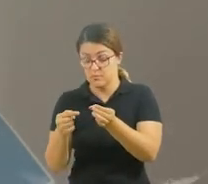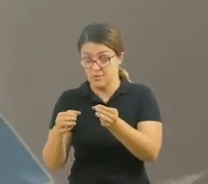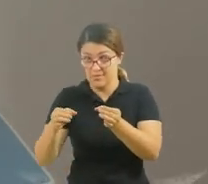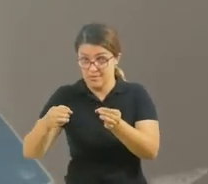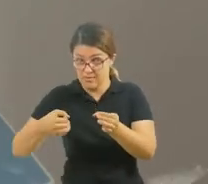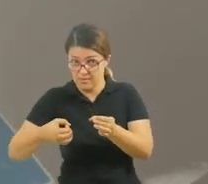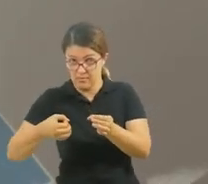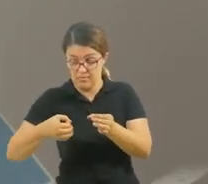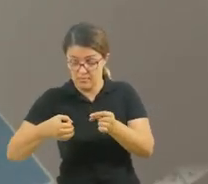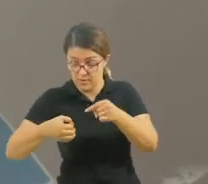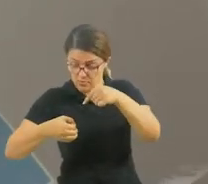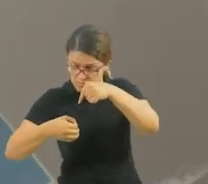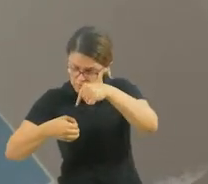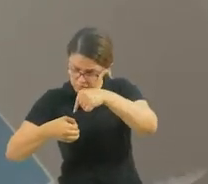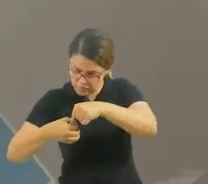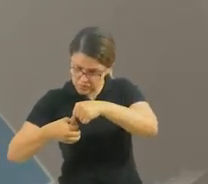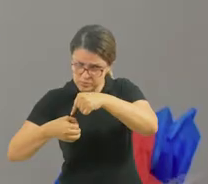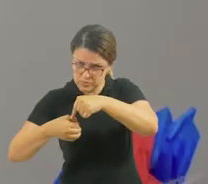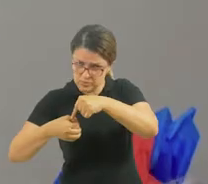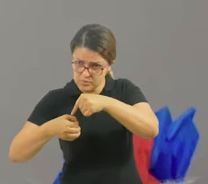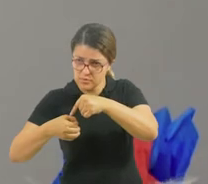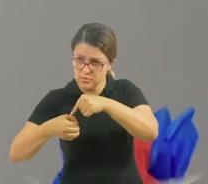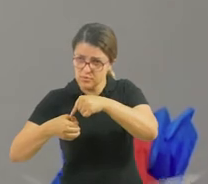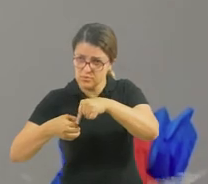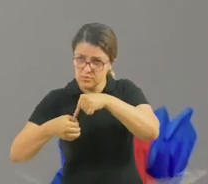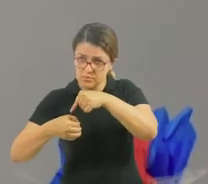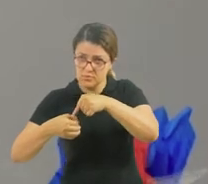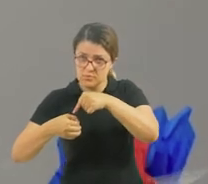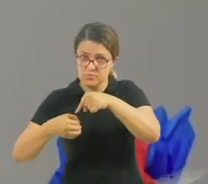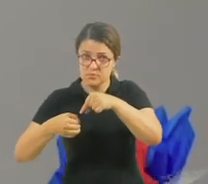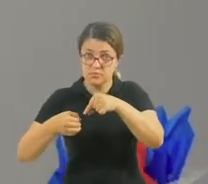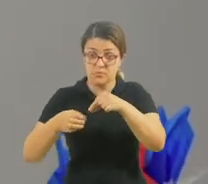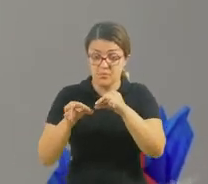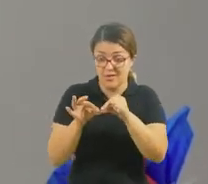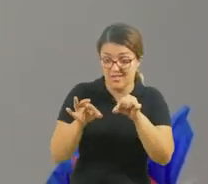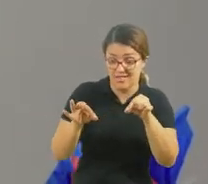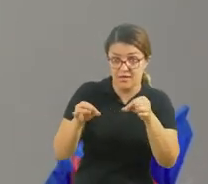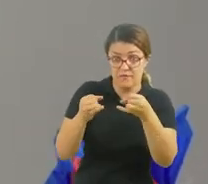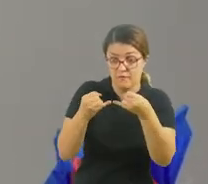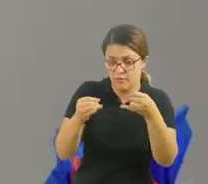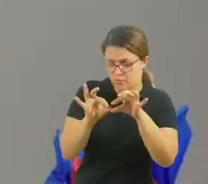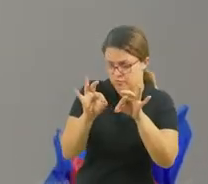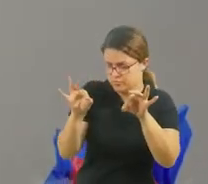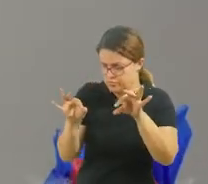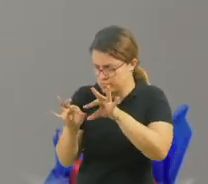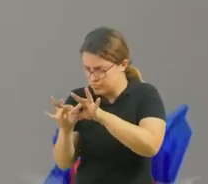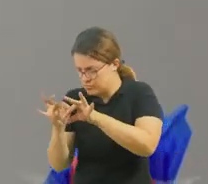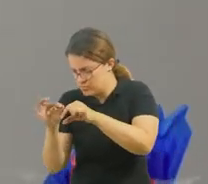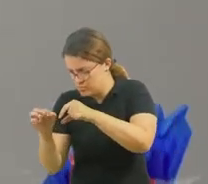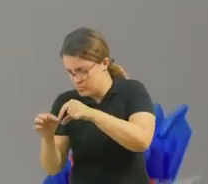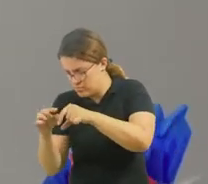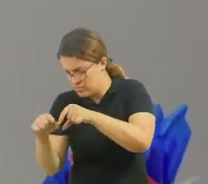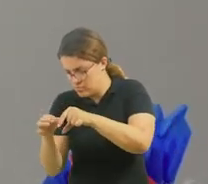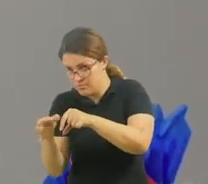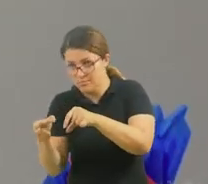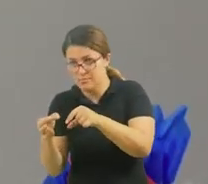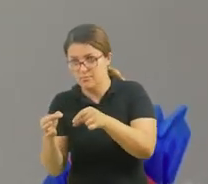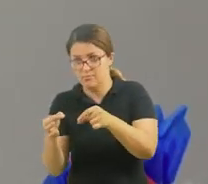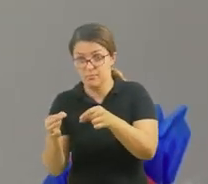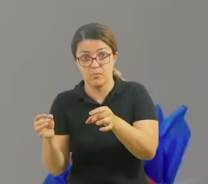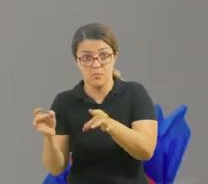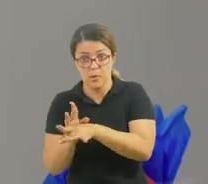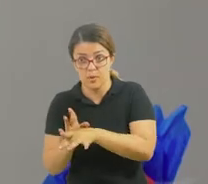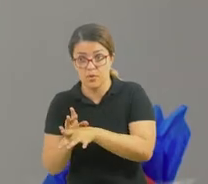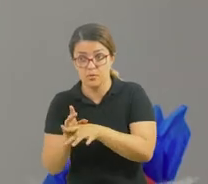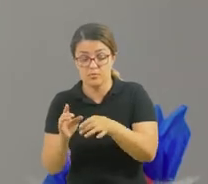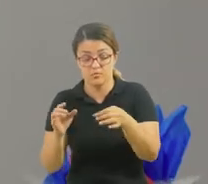furar a tampinha e vão passar a lã ou o barbante. No caso, terminando, amarrem